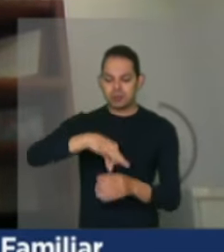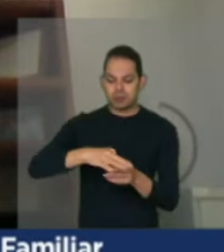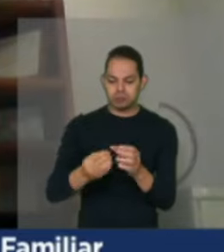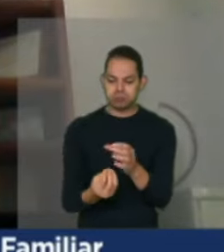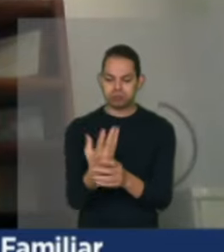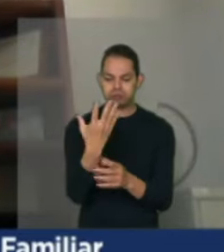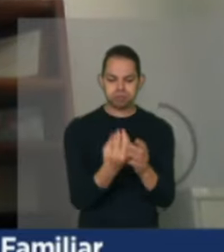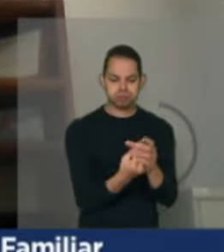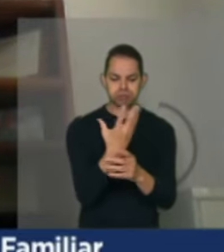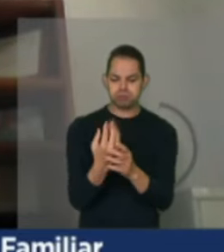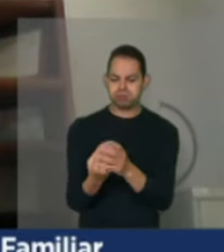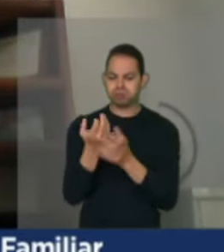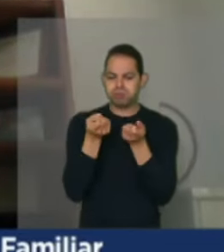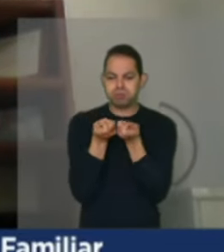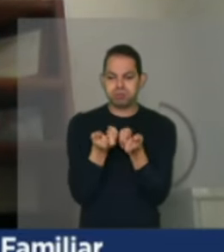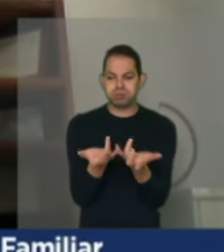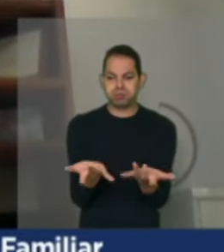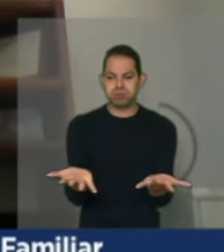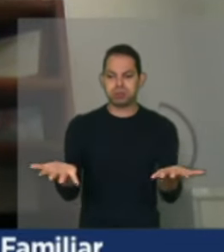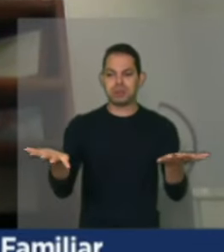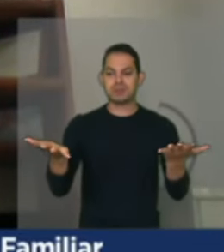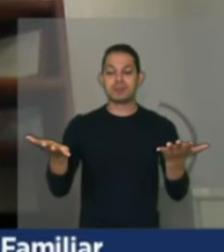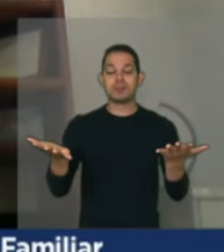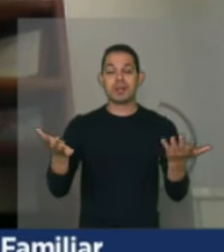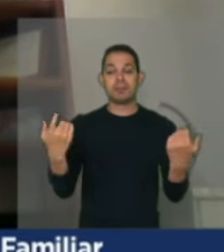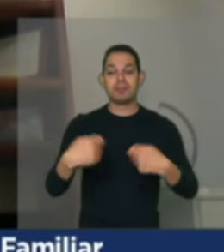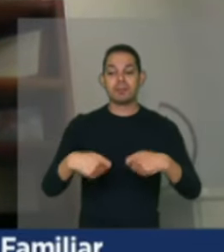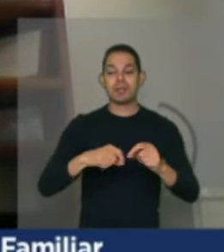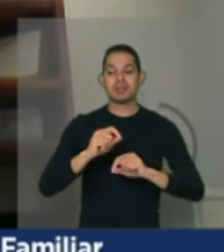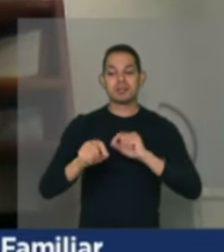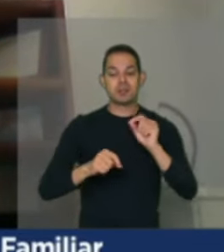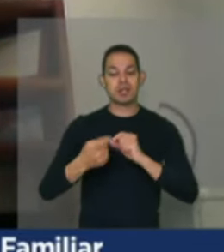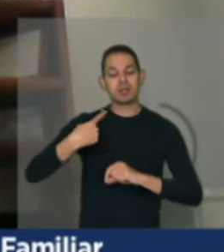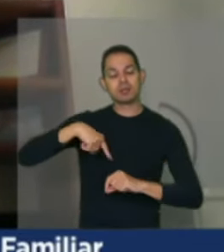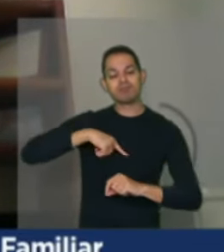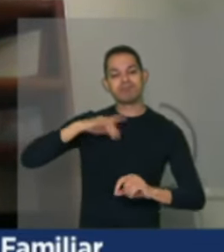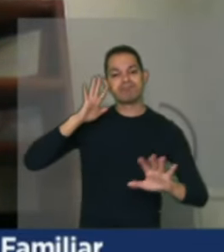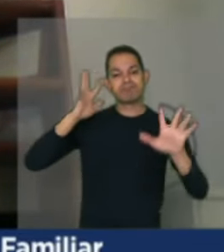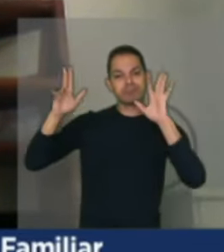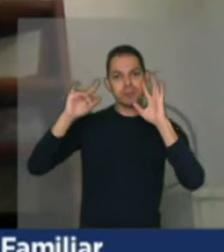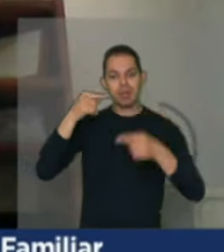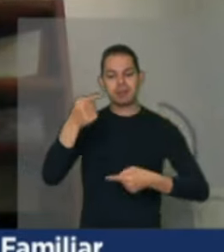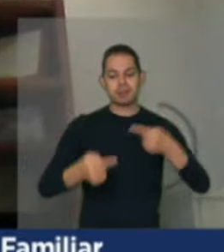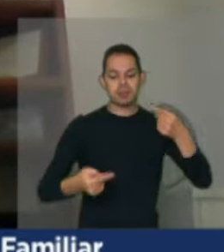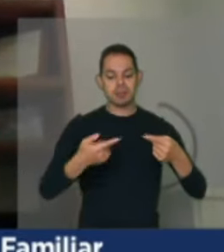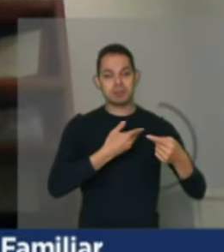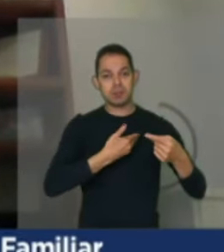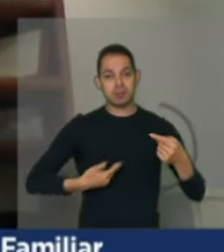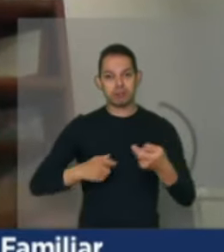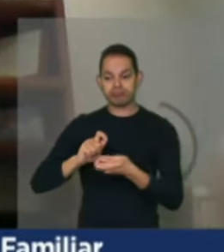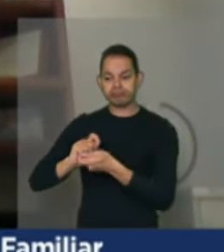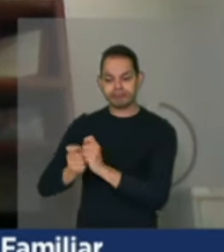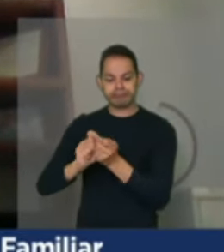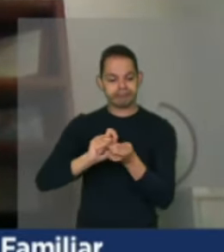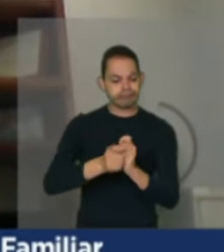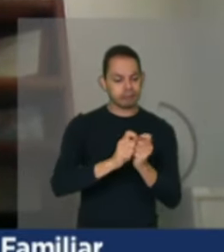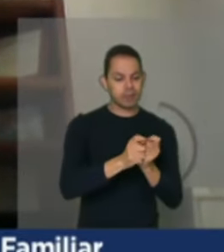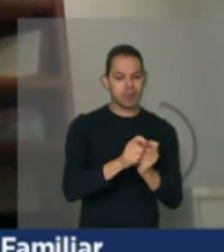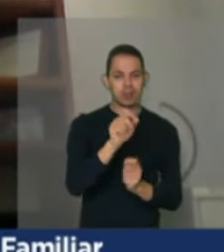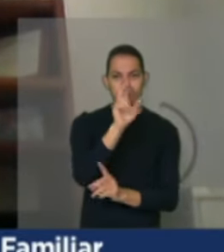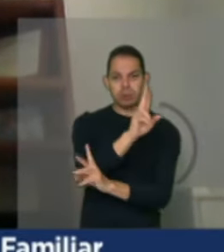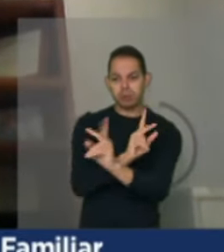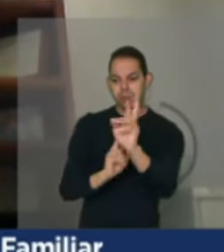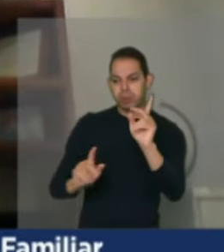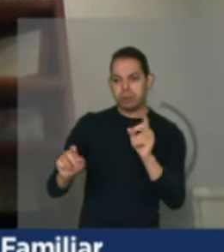por todos nós, é necessário que a gente repense, inclusive, as políticas públicas, que analise os